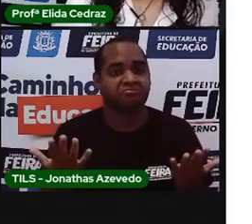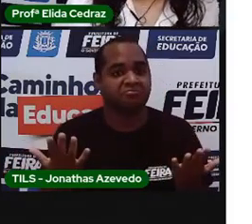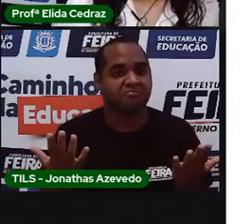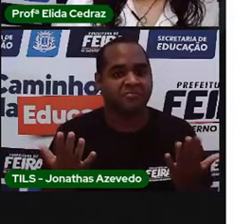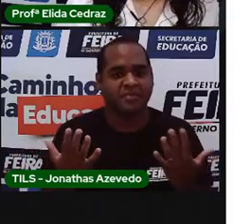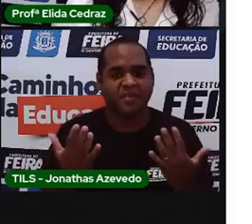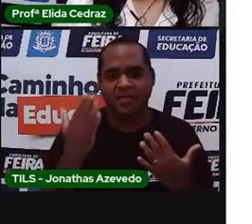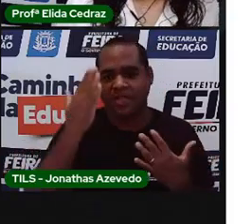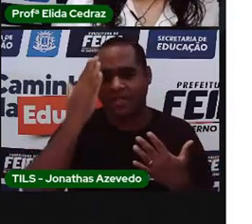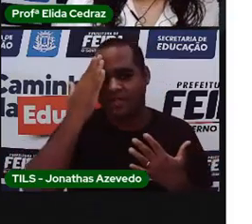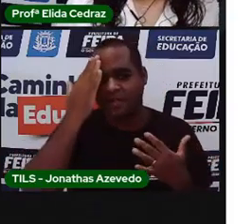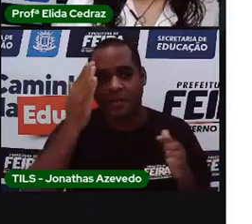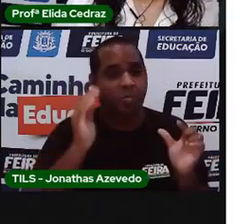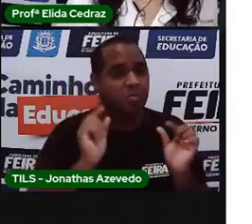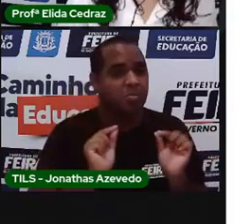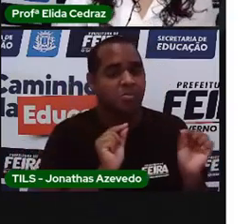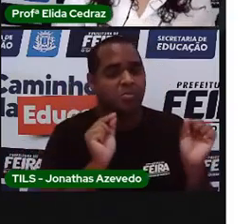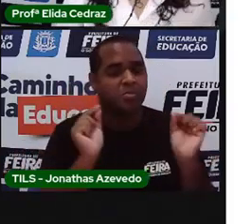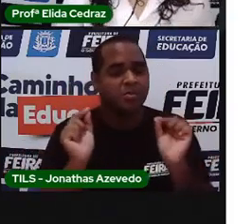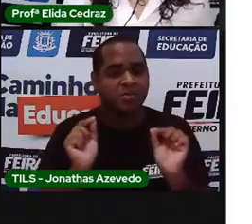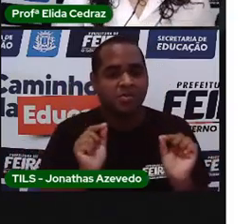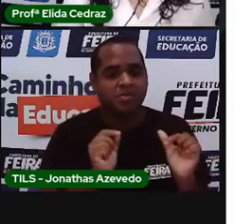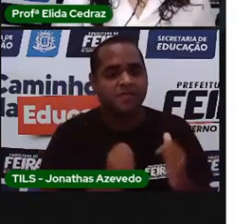Você sabe que atividade é essa?